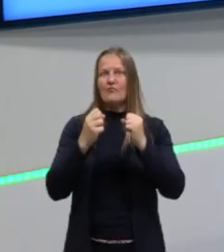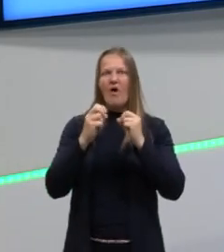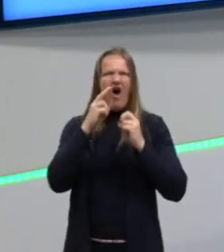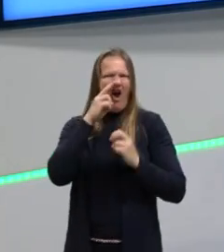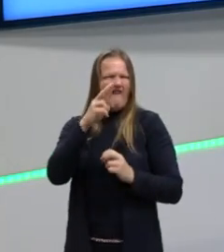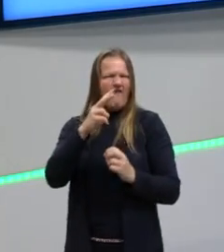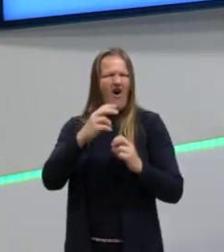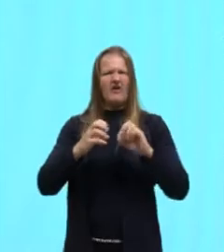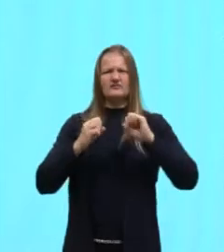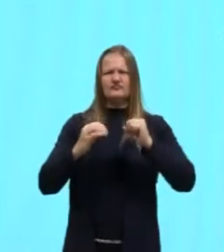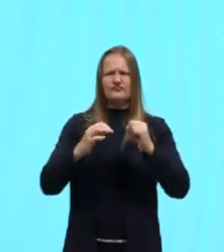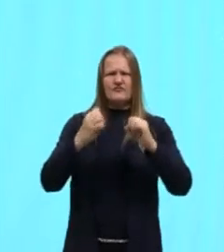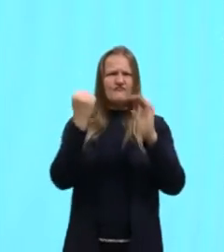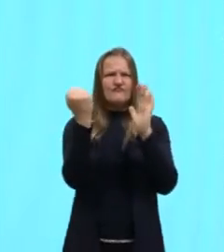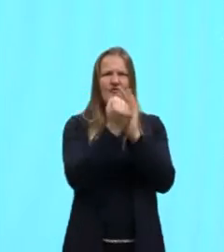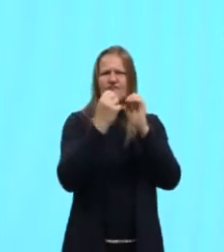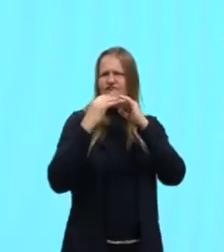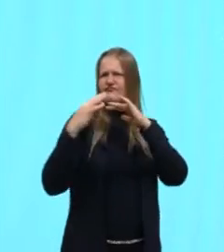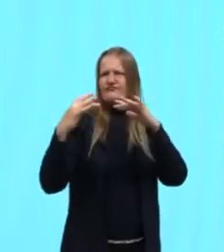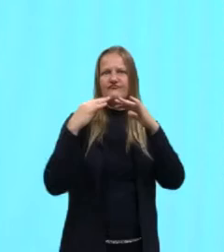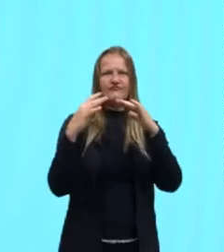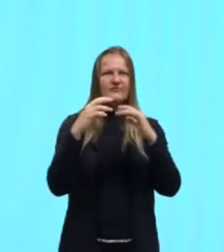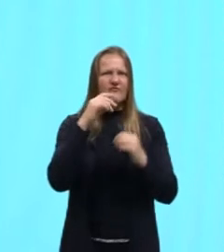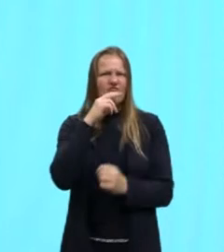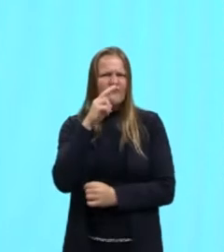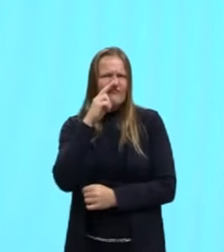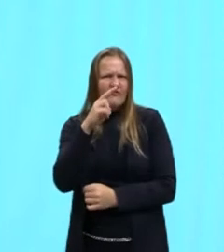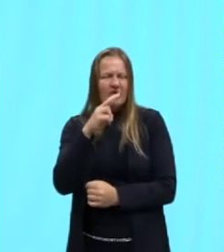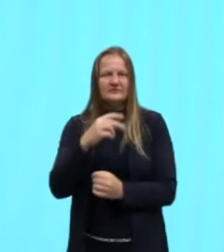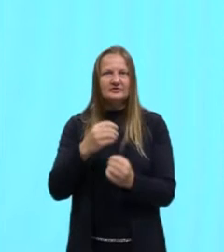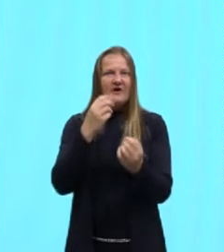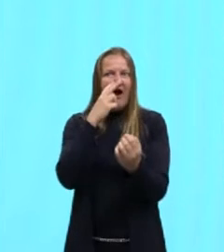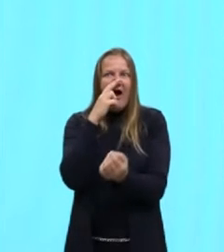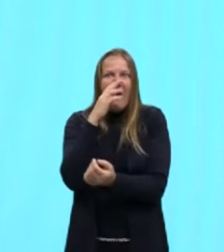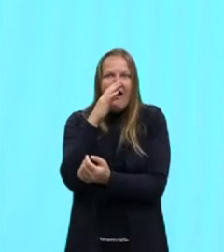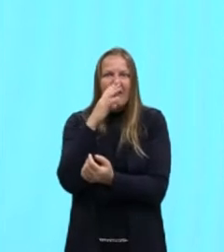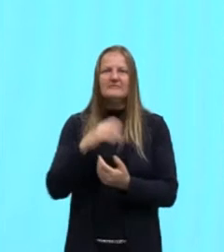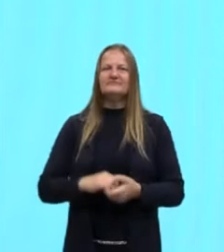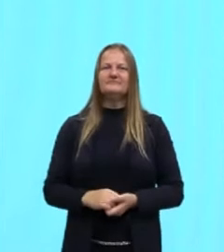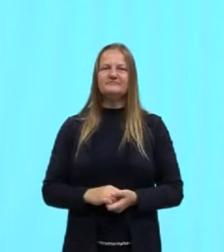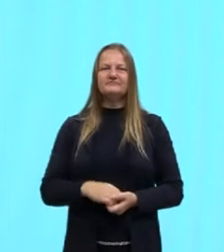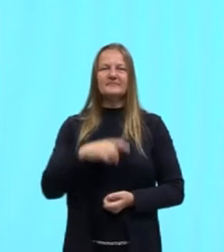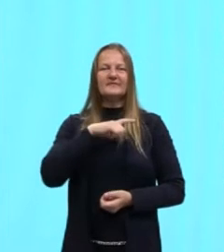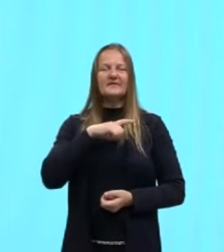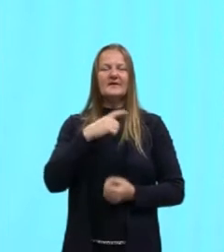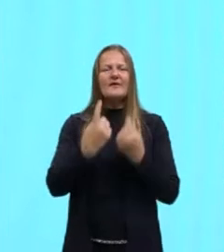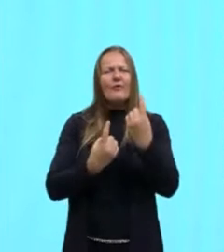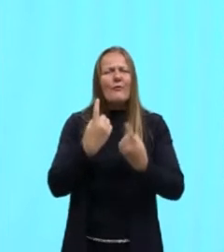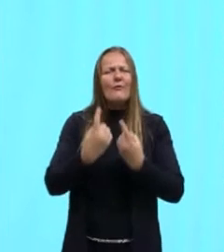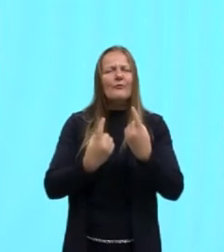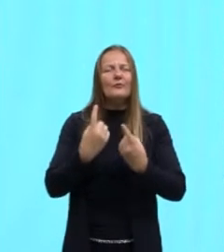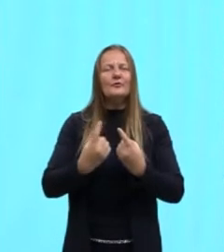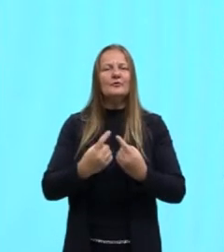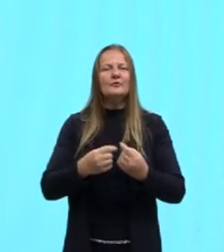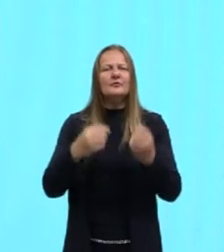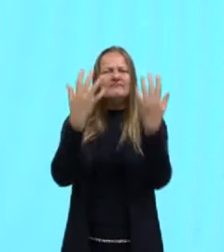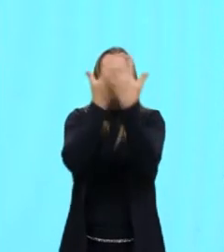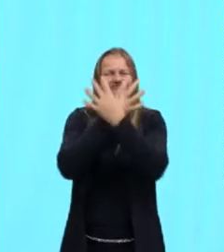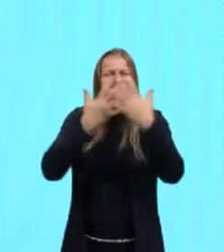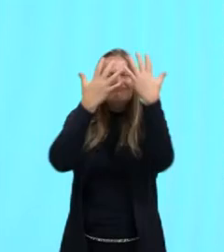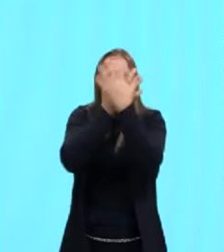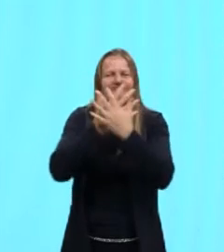marcantes, ela tem a característica de ter uma certa poluição